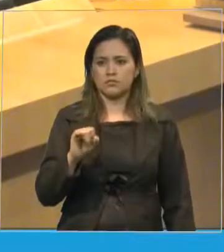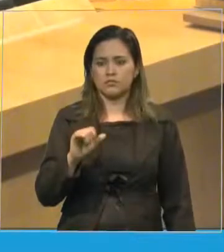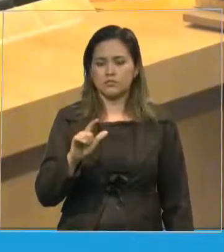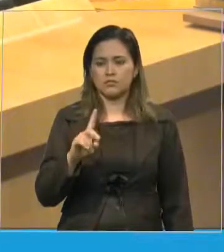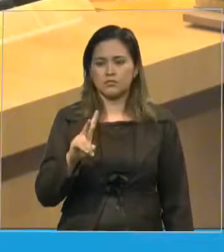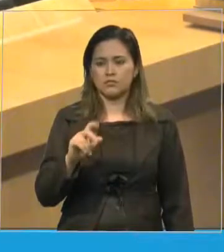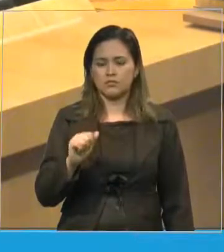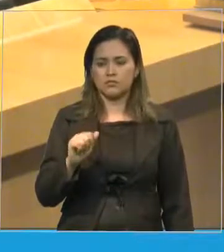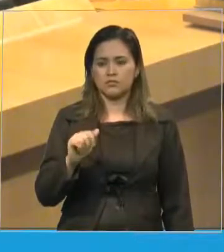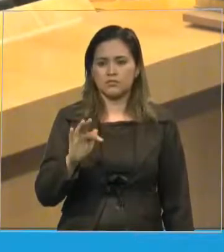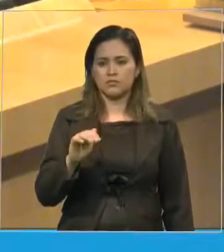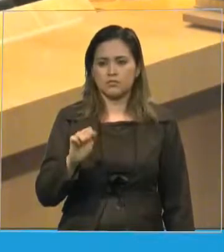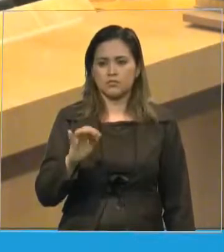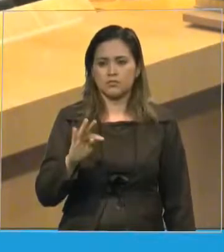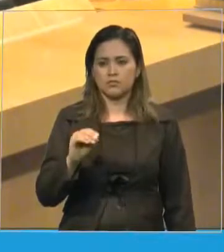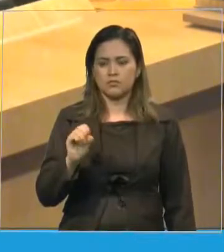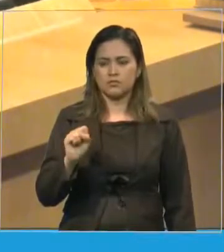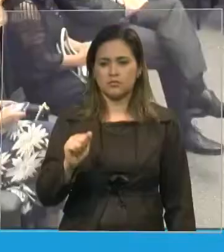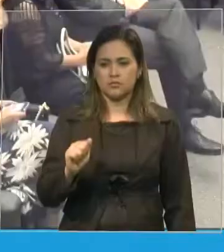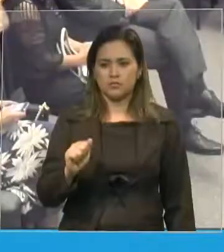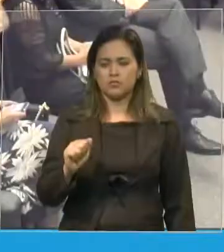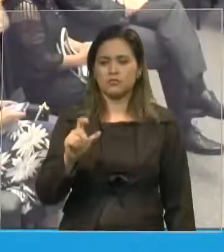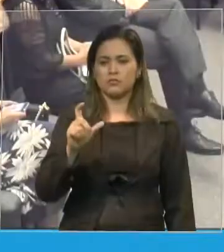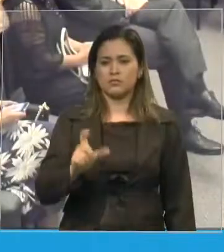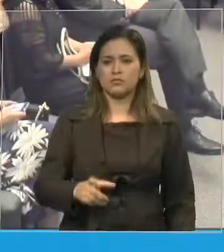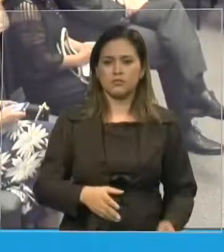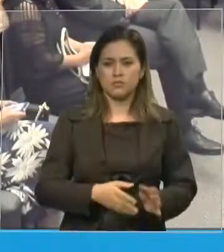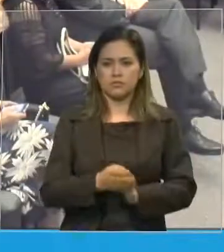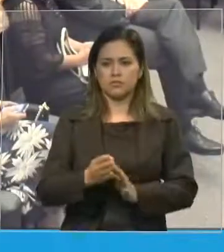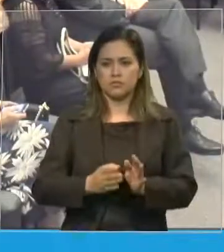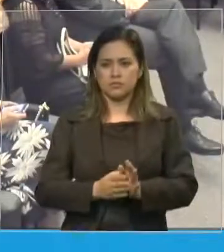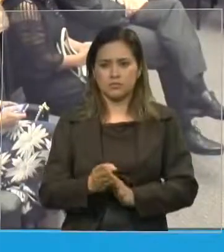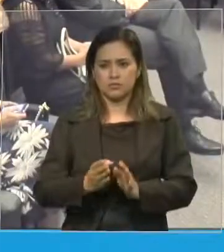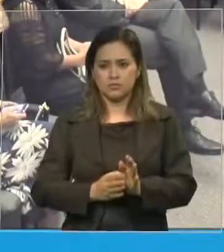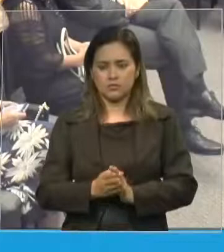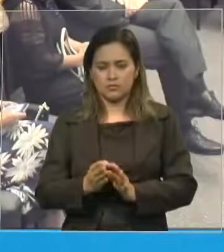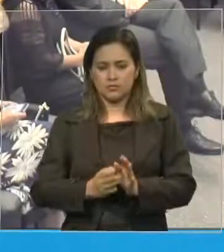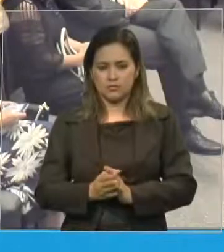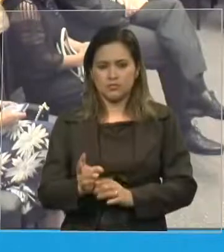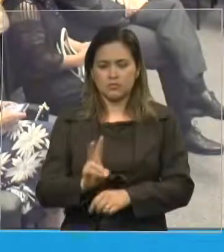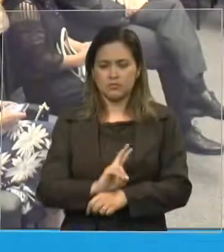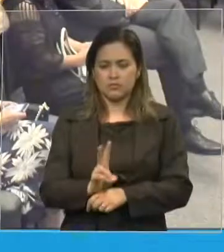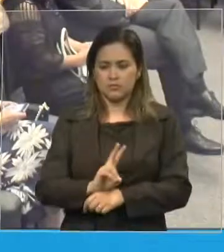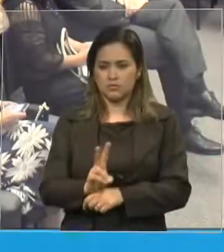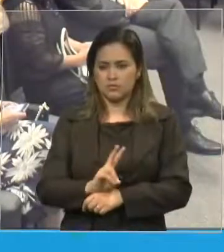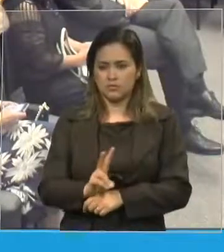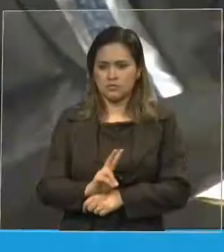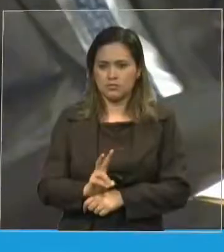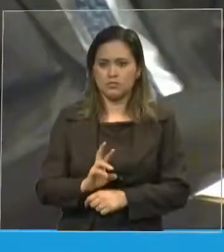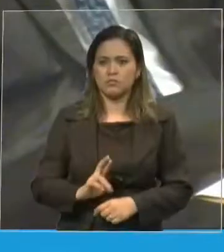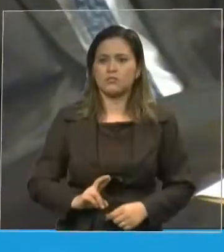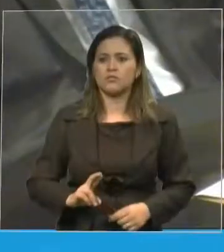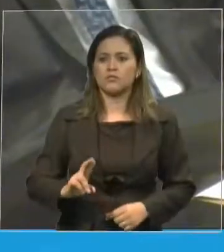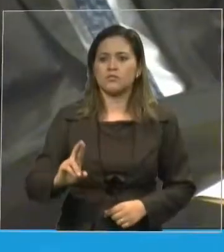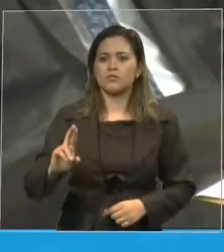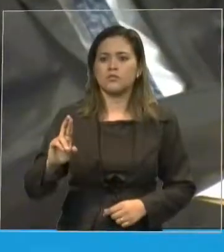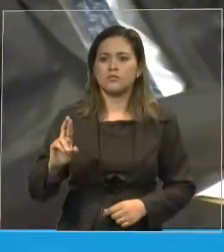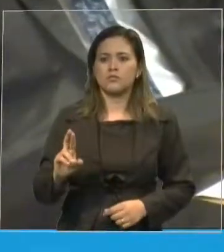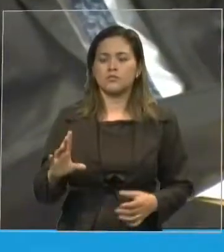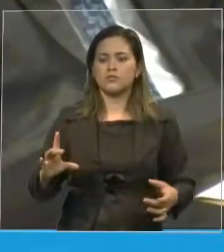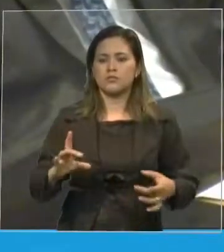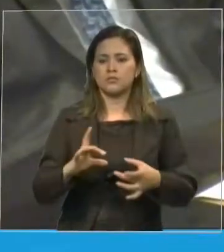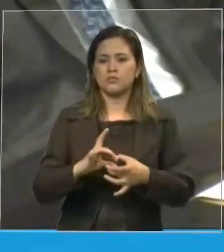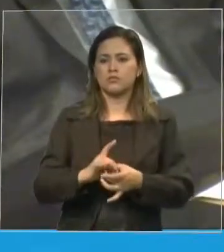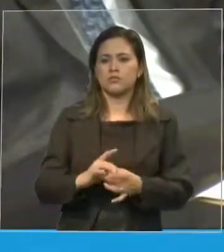conselho, membro conselheiro do Conselho Constitutivo, fiscal e representando a Aliança das Igrejas